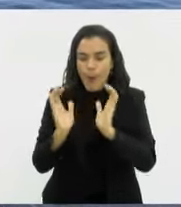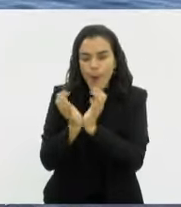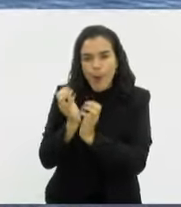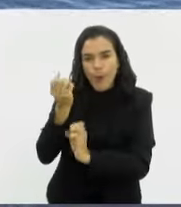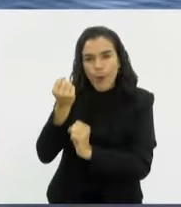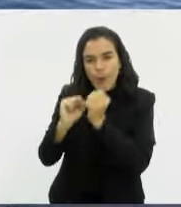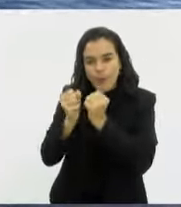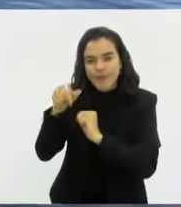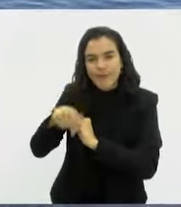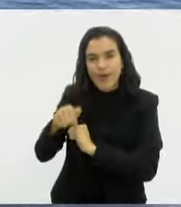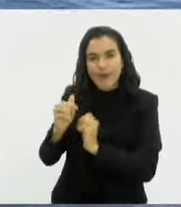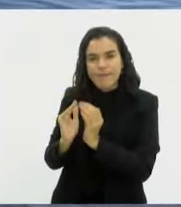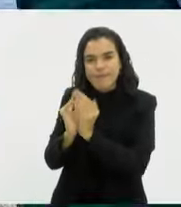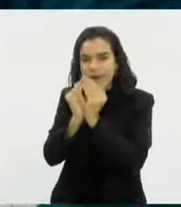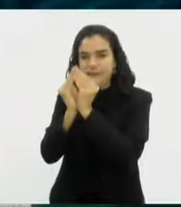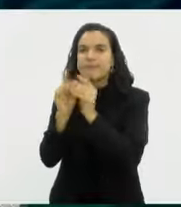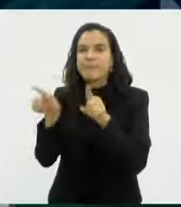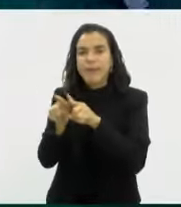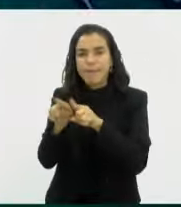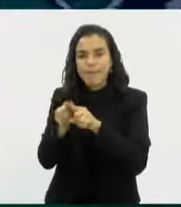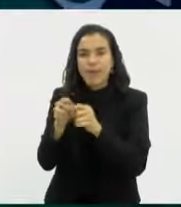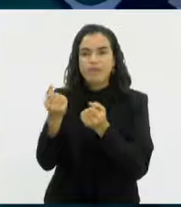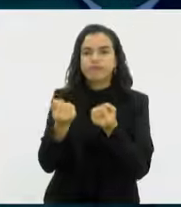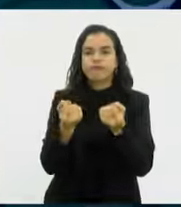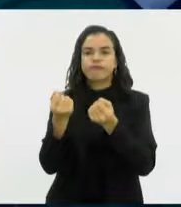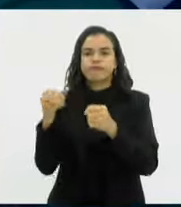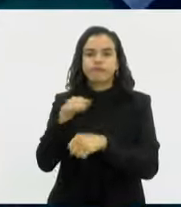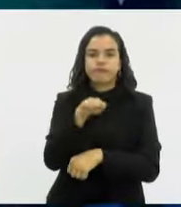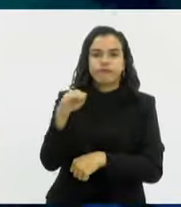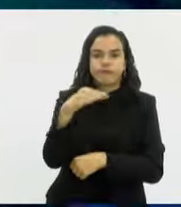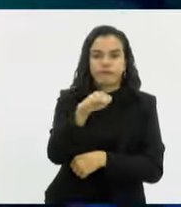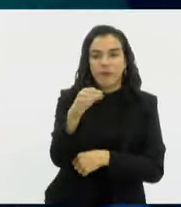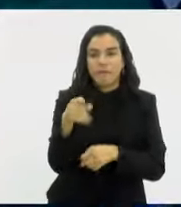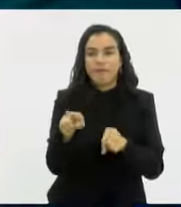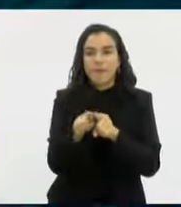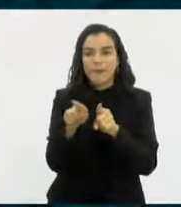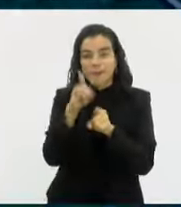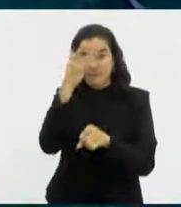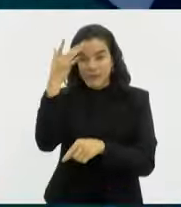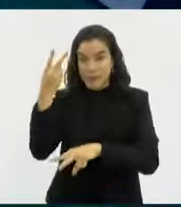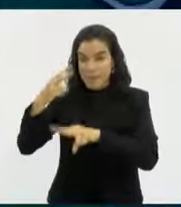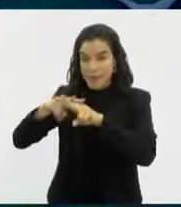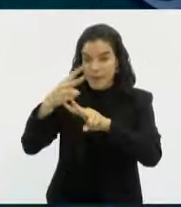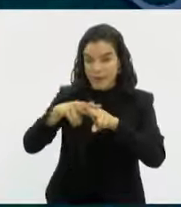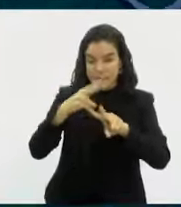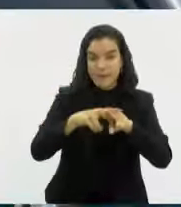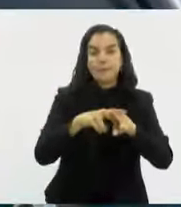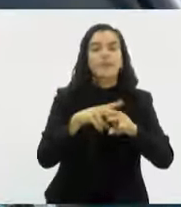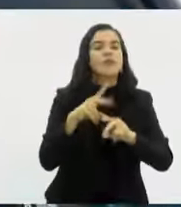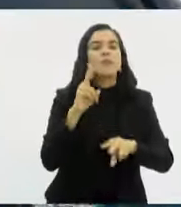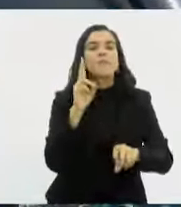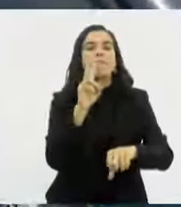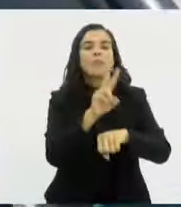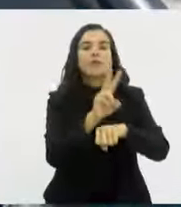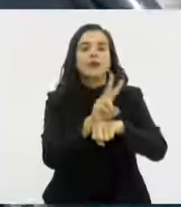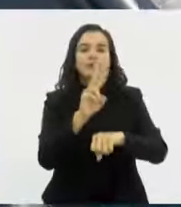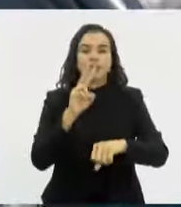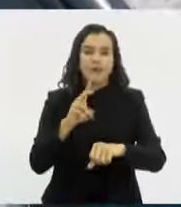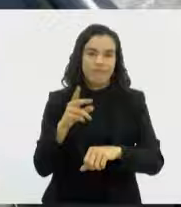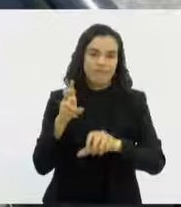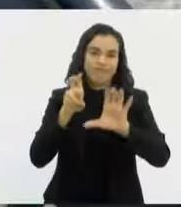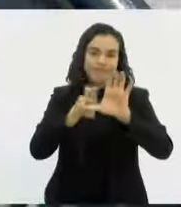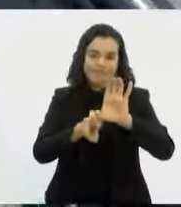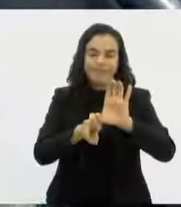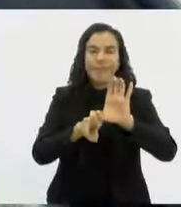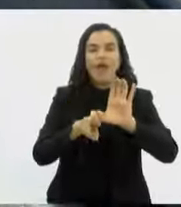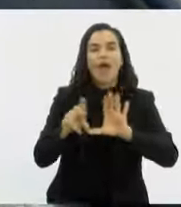fazer as operações em terra também. Todo o material e os detidos foram levados para a Delegacia de Proteção ao Meio Ambiente. Denúncias de crimes